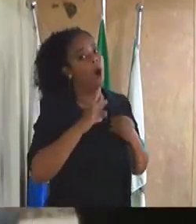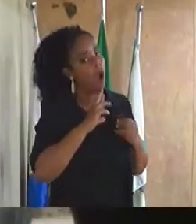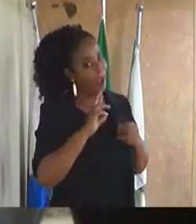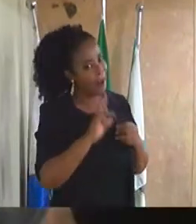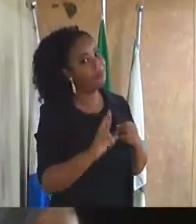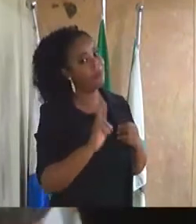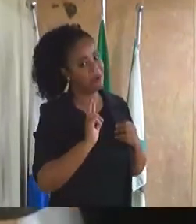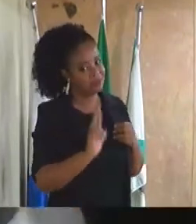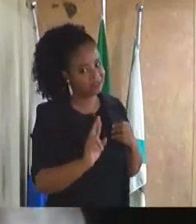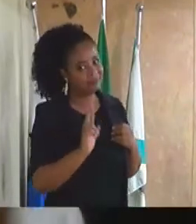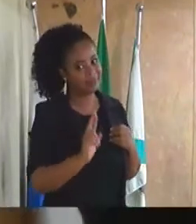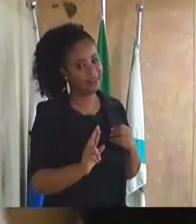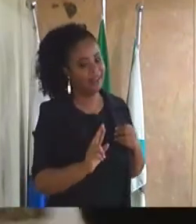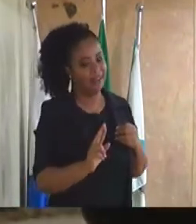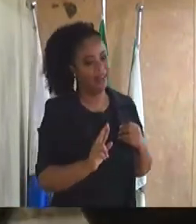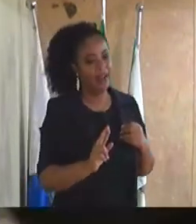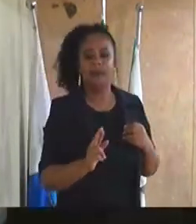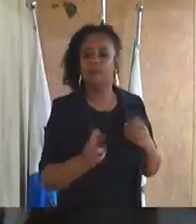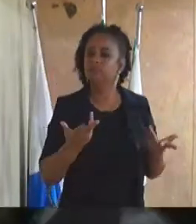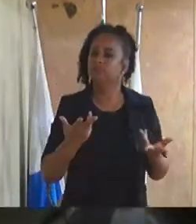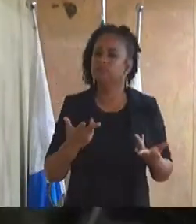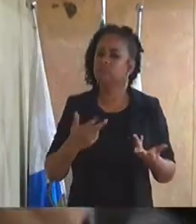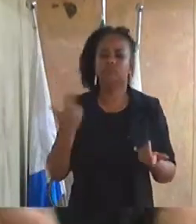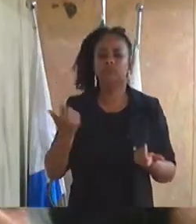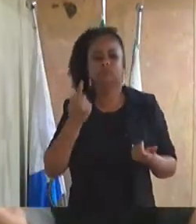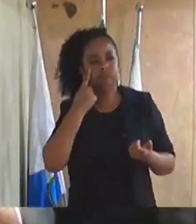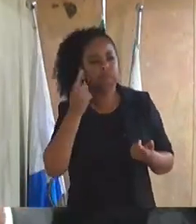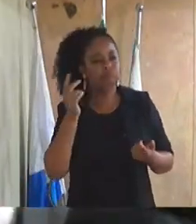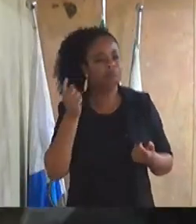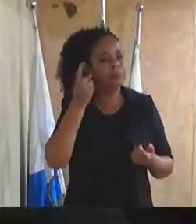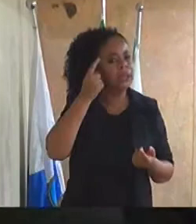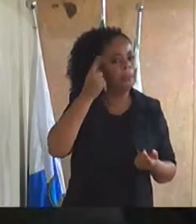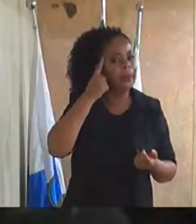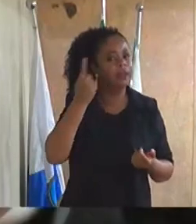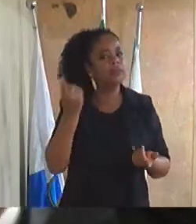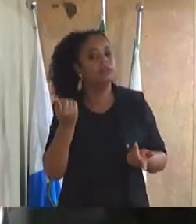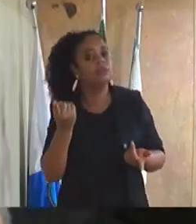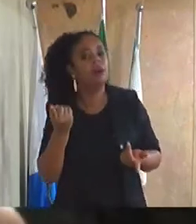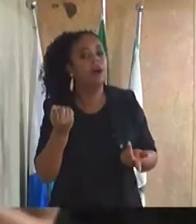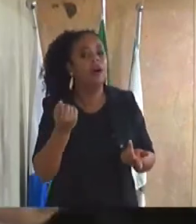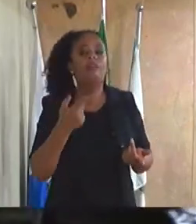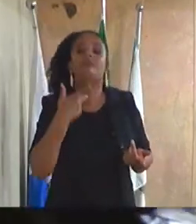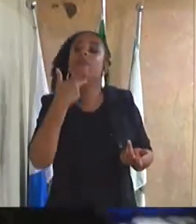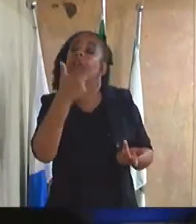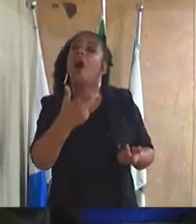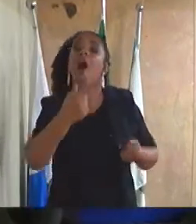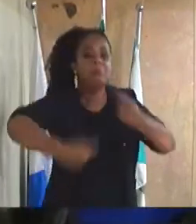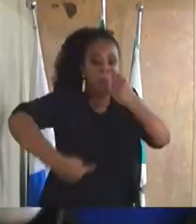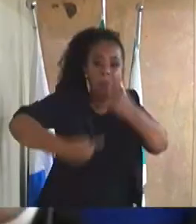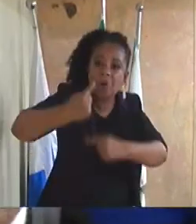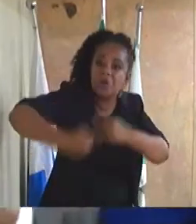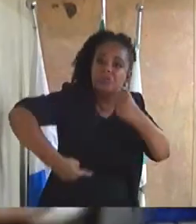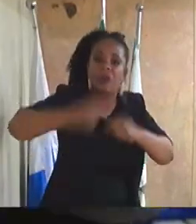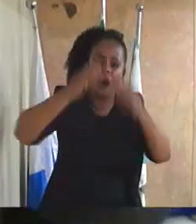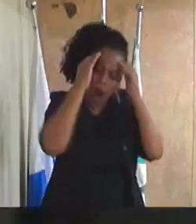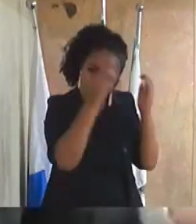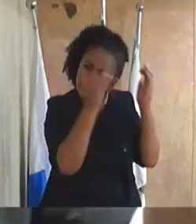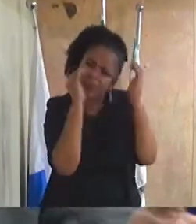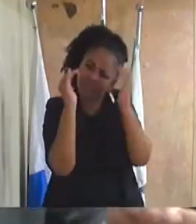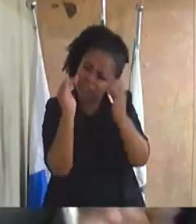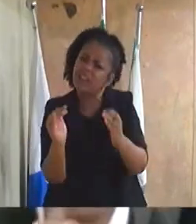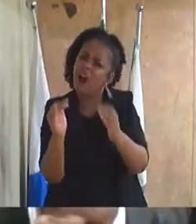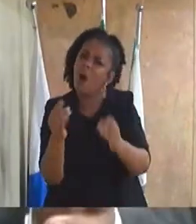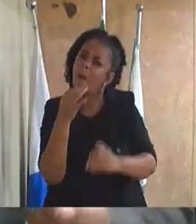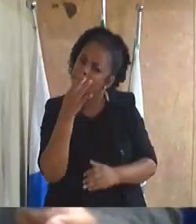e na minha forma de ver na minha forma de ver não isso é que é política é você falar e respeitar a